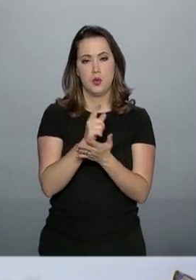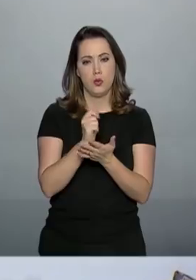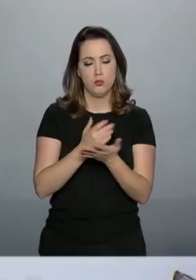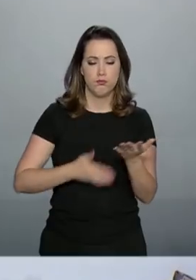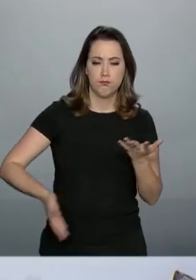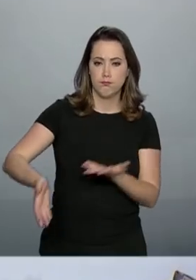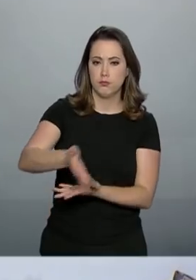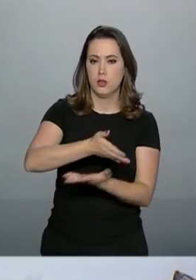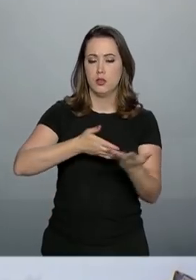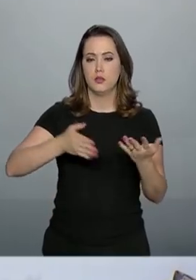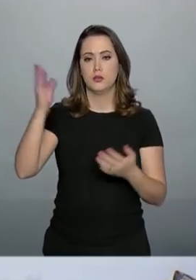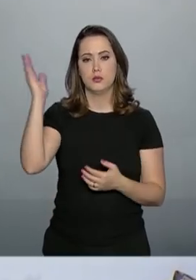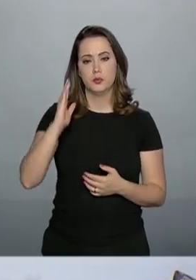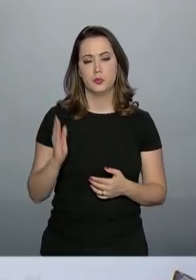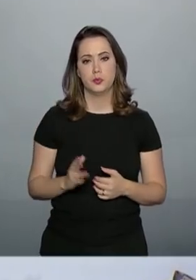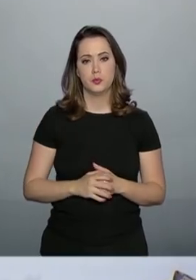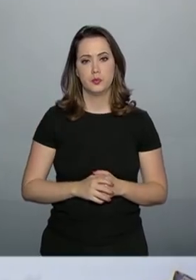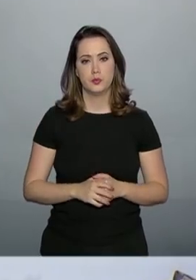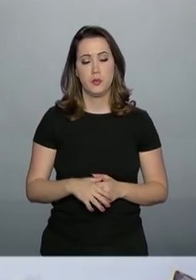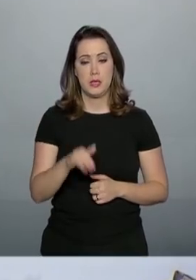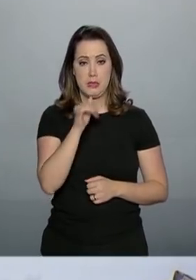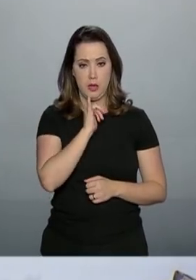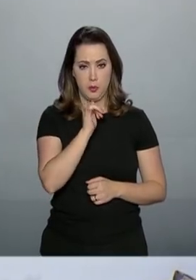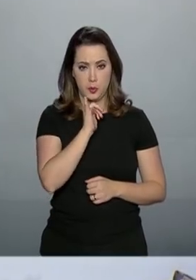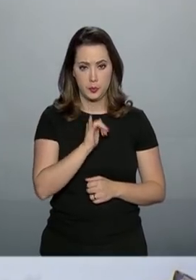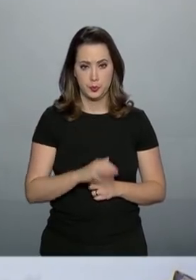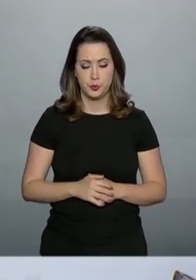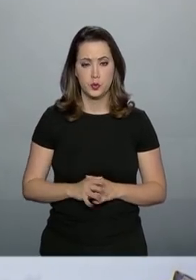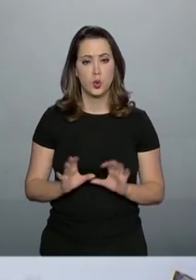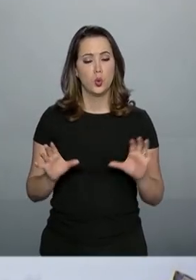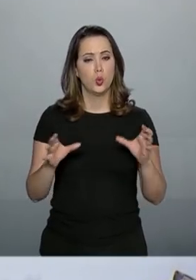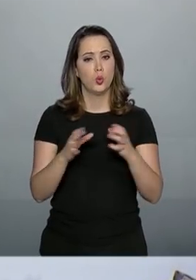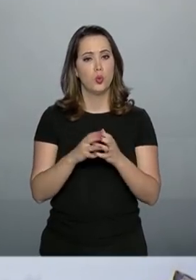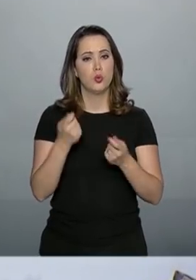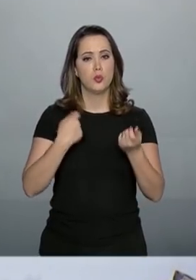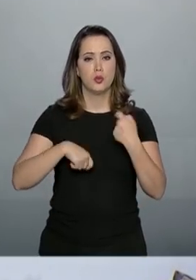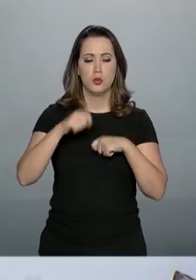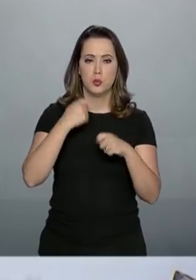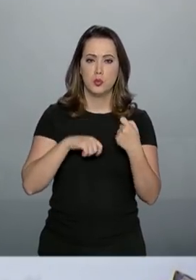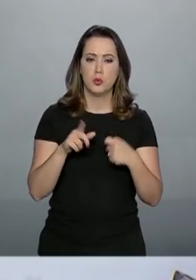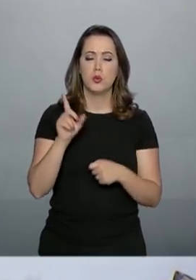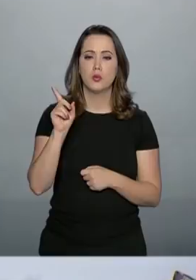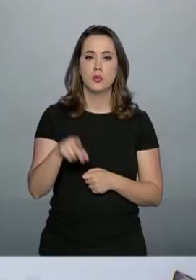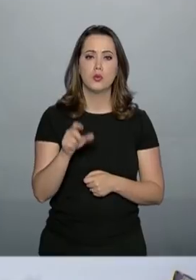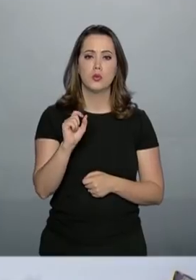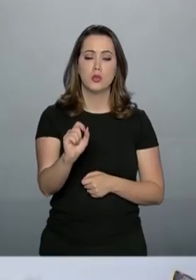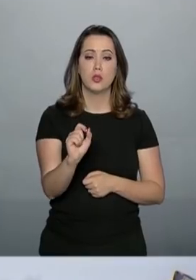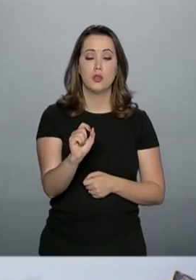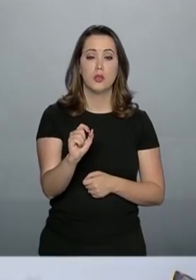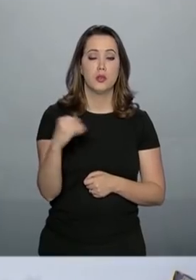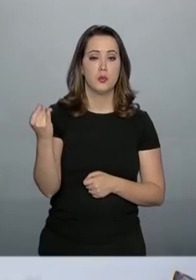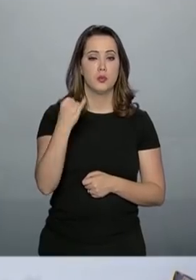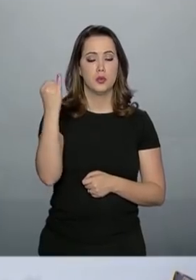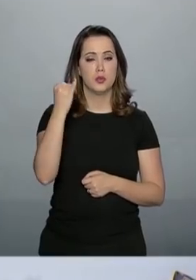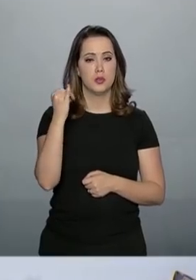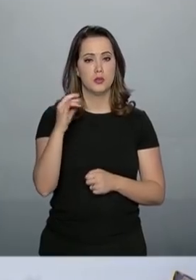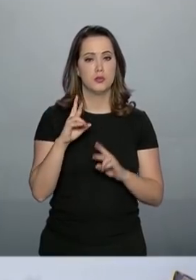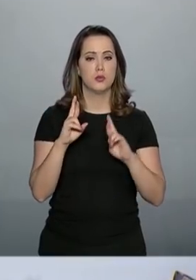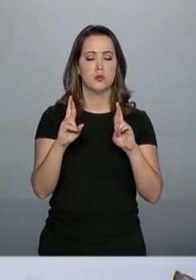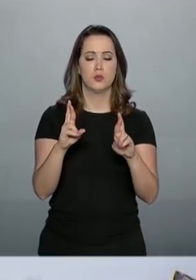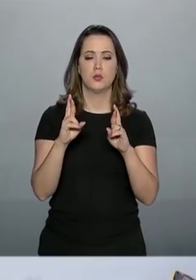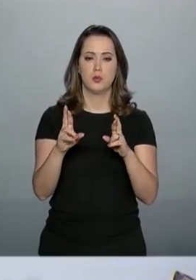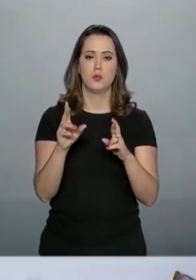alavancado no Brasil. O exemplo disso, na área econômica, é a elevada expectativa